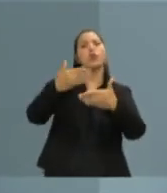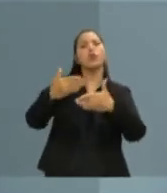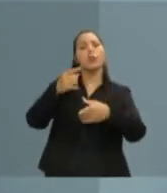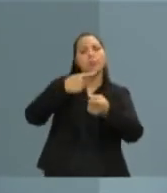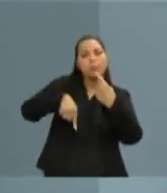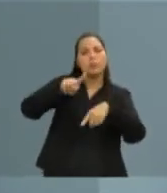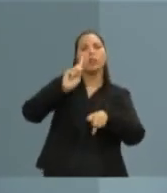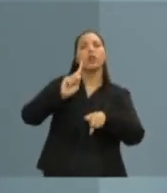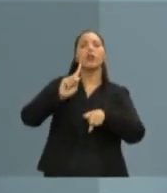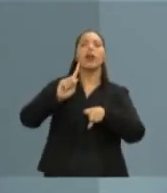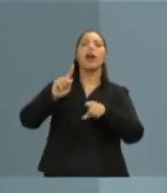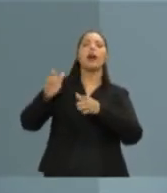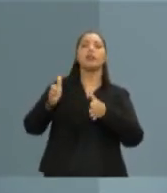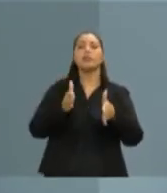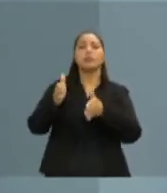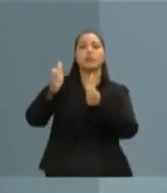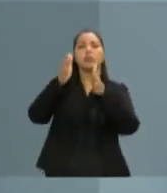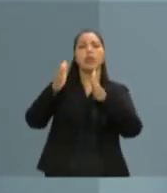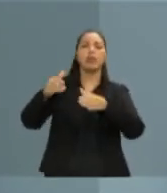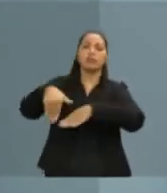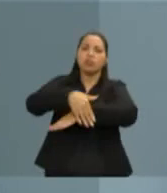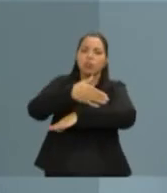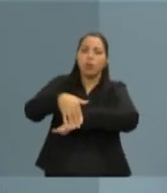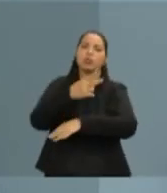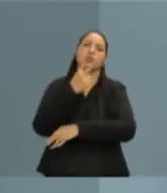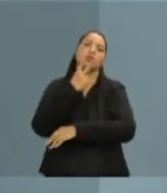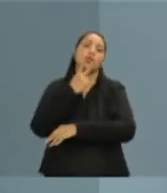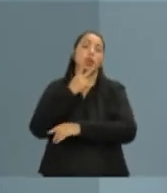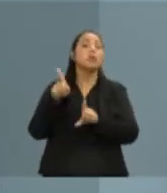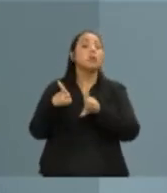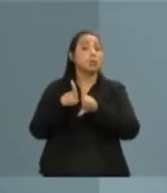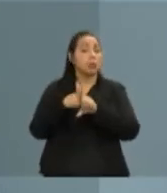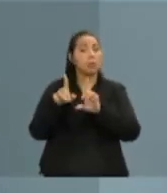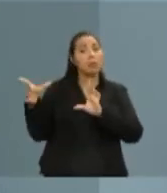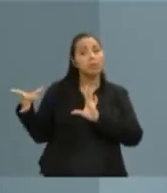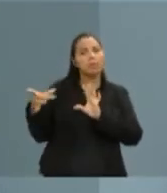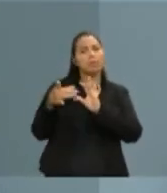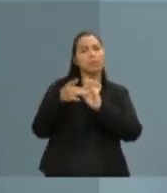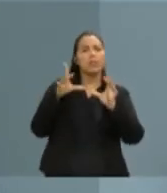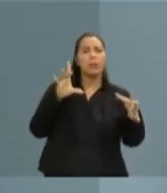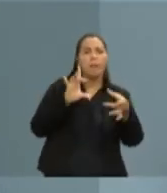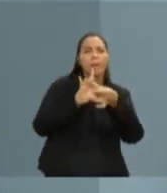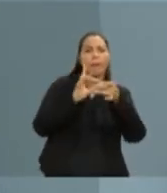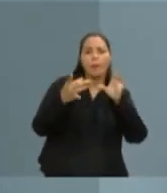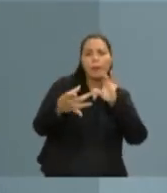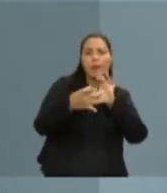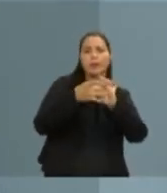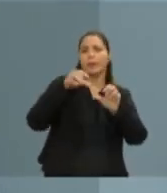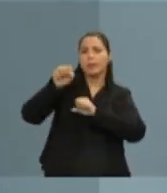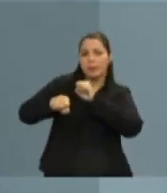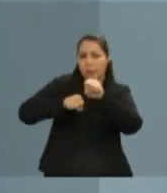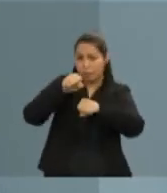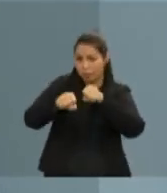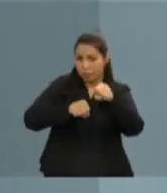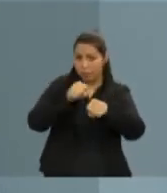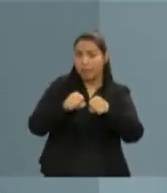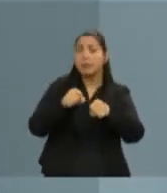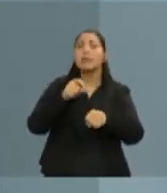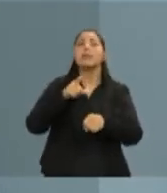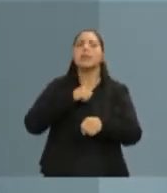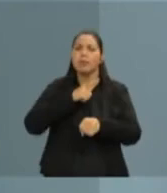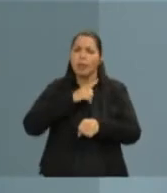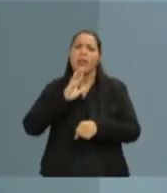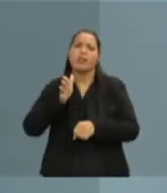município de Vitória. Nós também iremos fazer a integração de todas as ciclovias. Reconhecemos que houve avanço nas áreas das ciclovias,